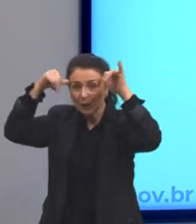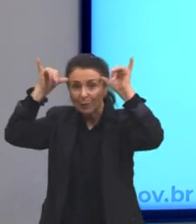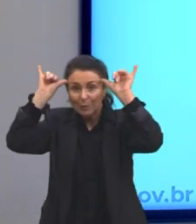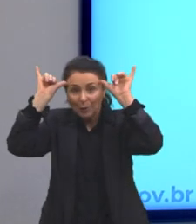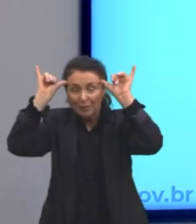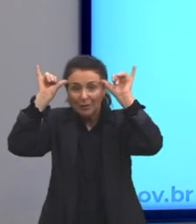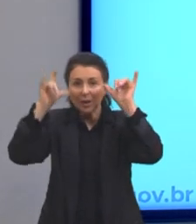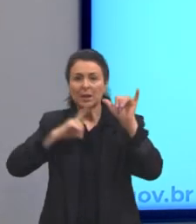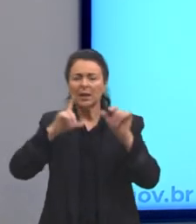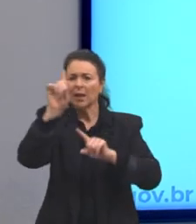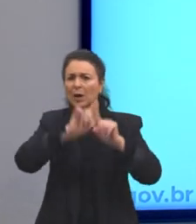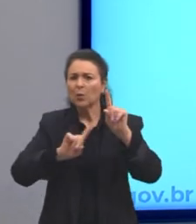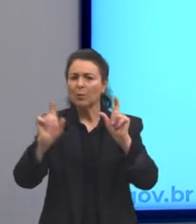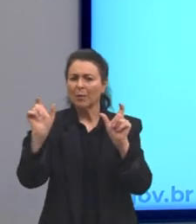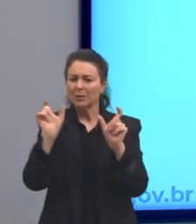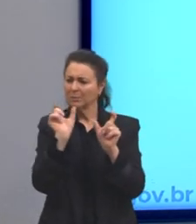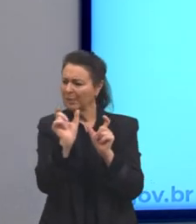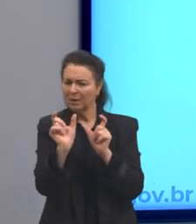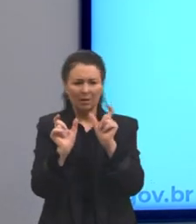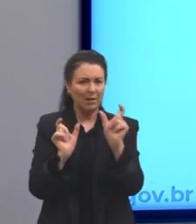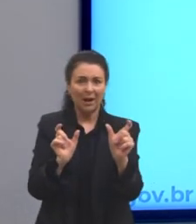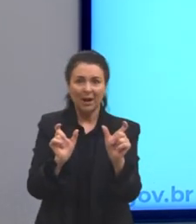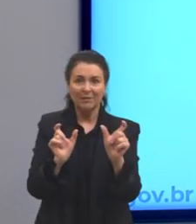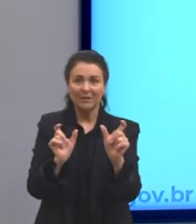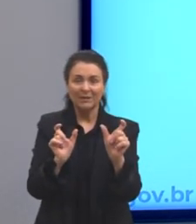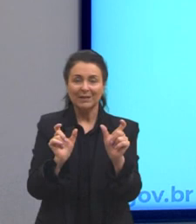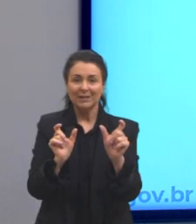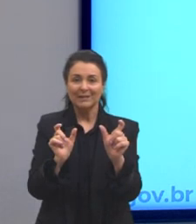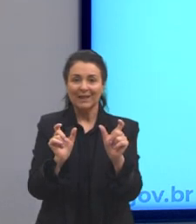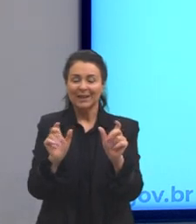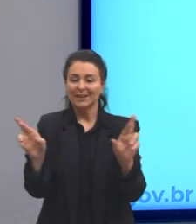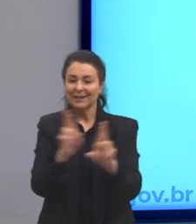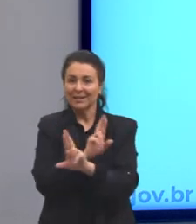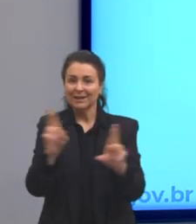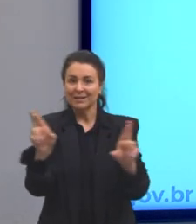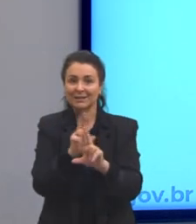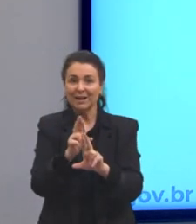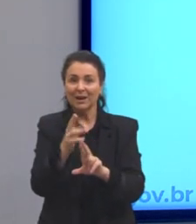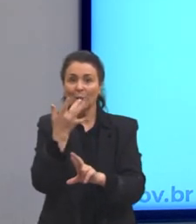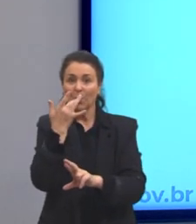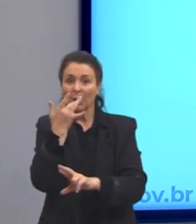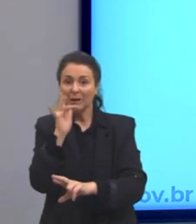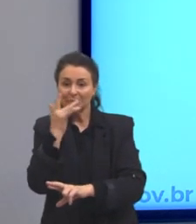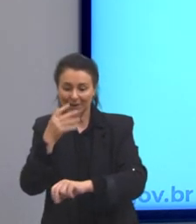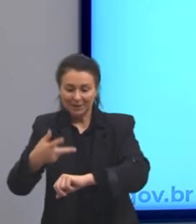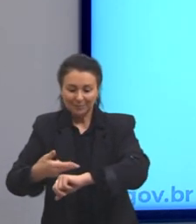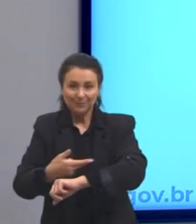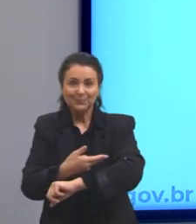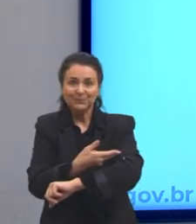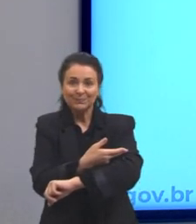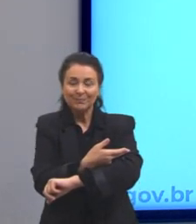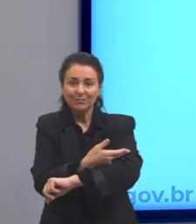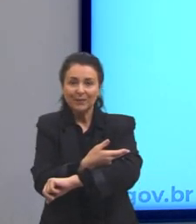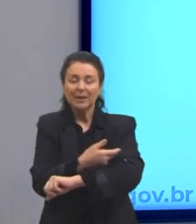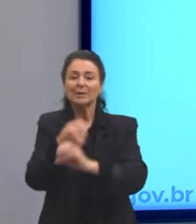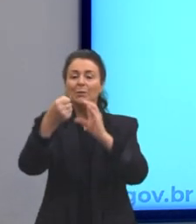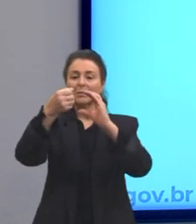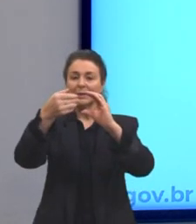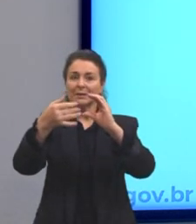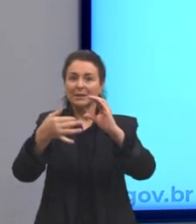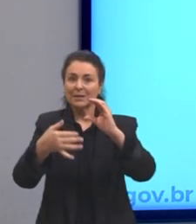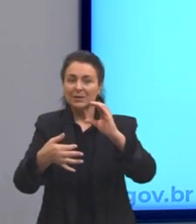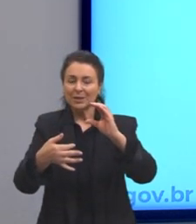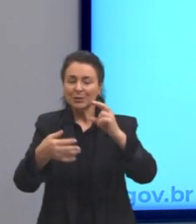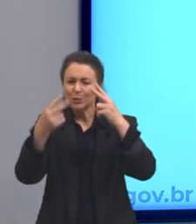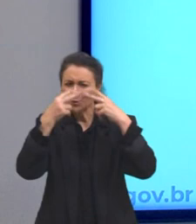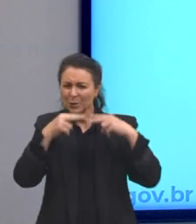palavras que se relacionam às brancas ovelhinhas. Então, temos das características que eu falei, nós conseguimos